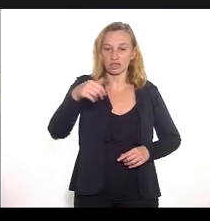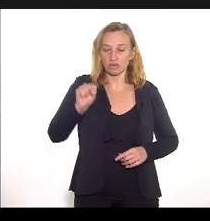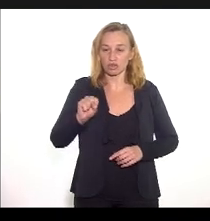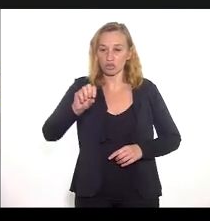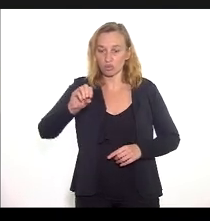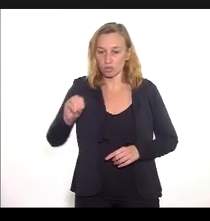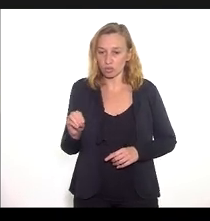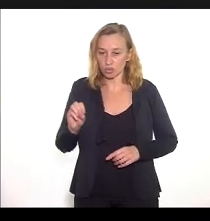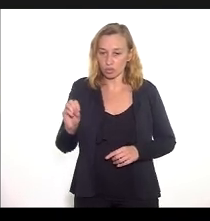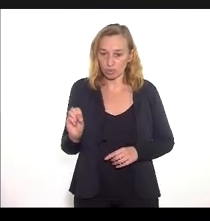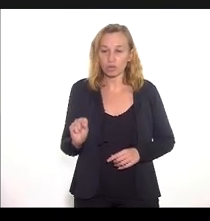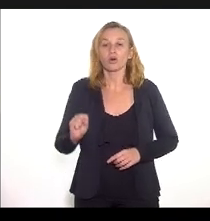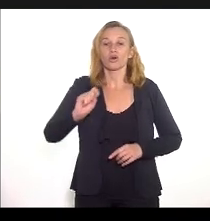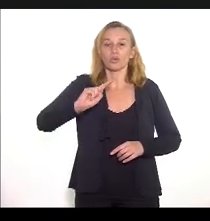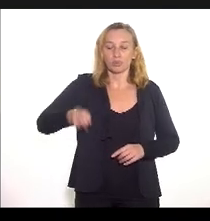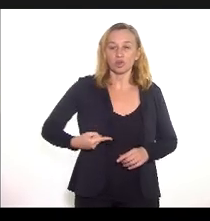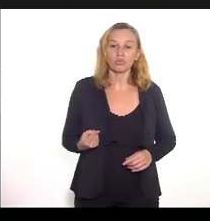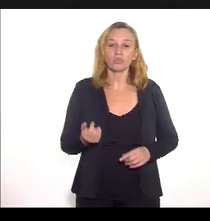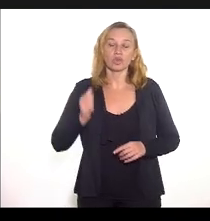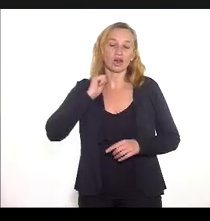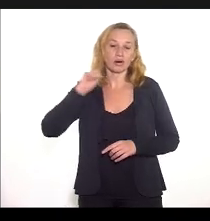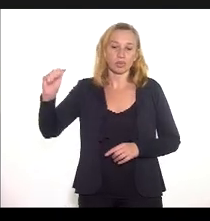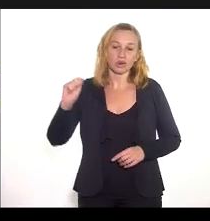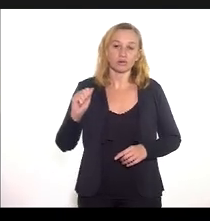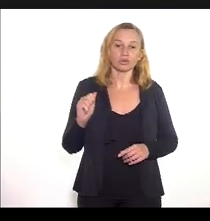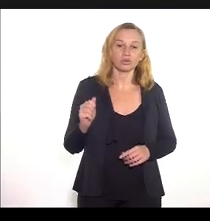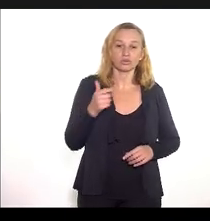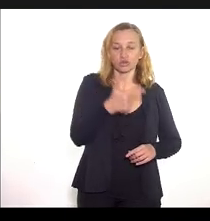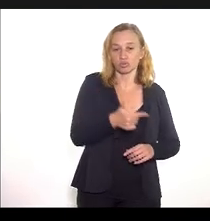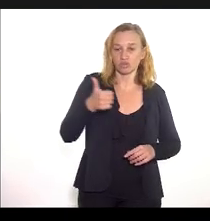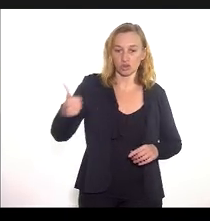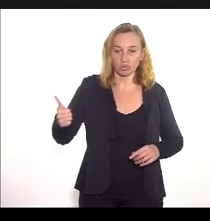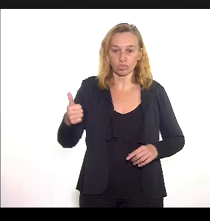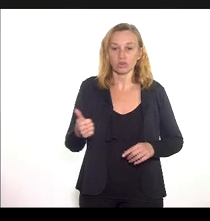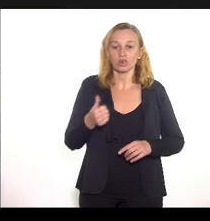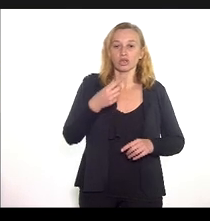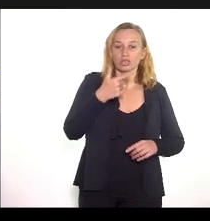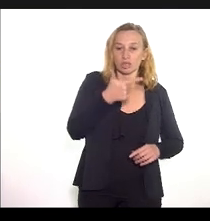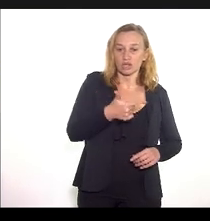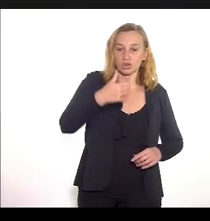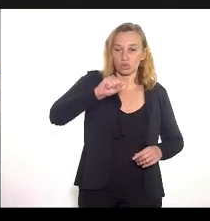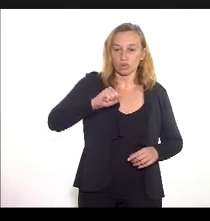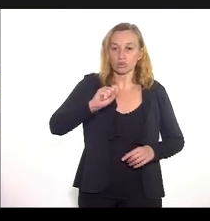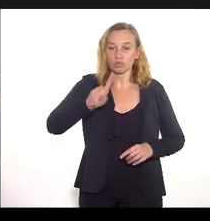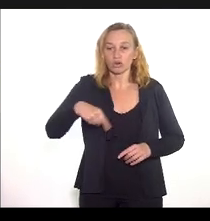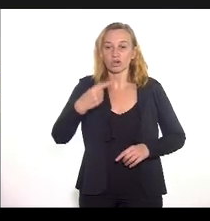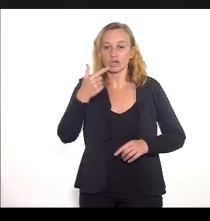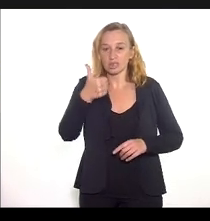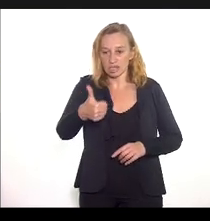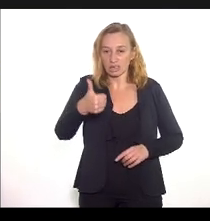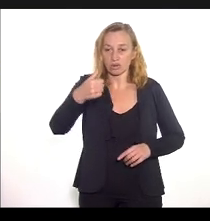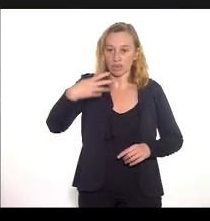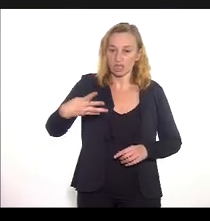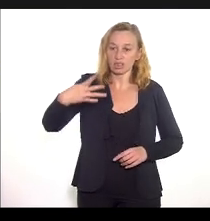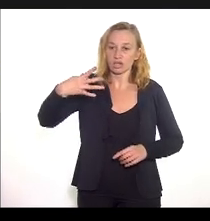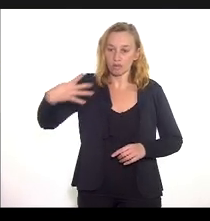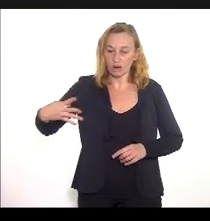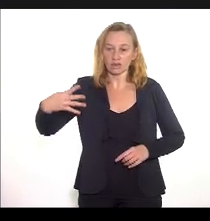em abril de 2021 18 144 mil